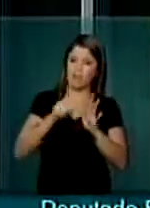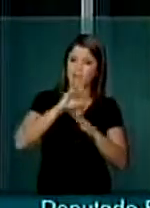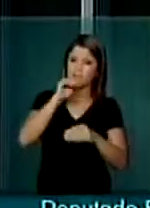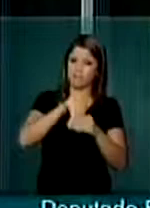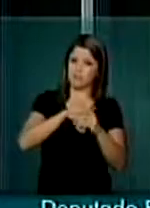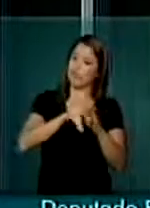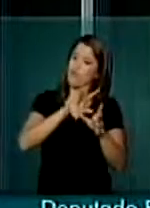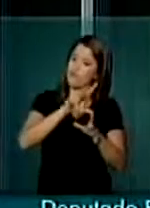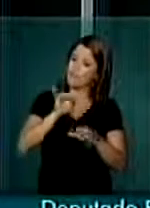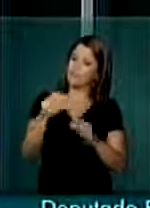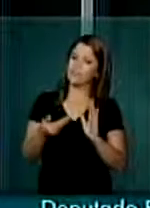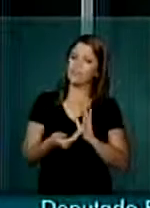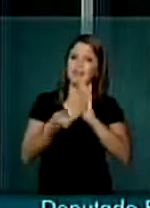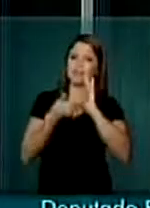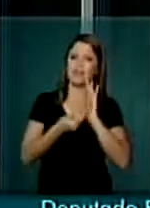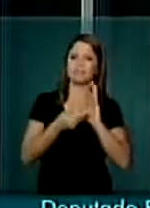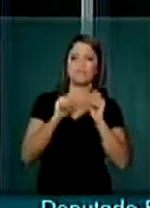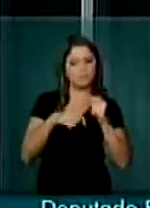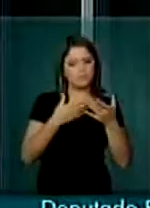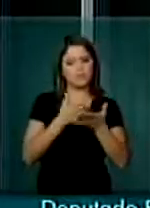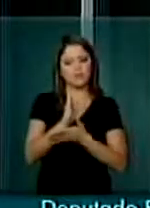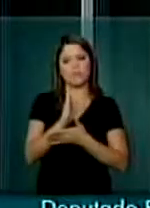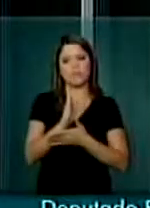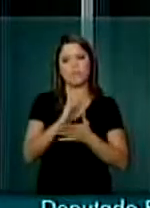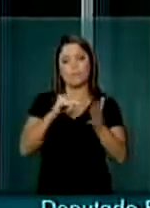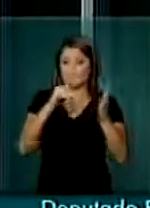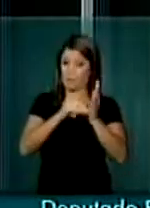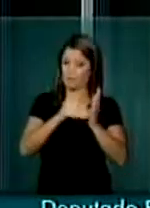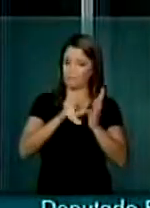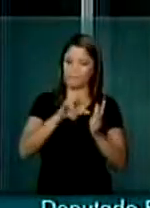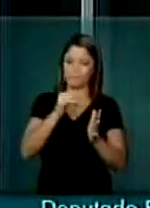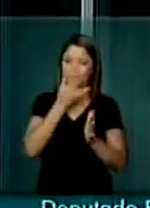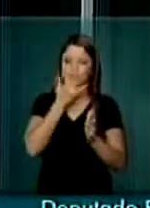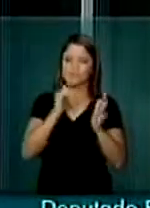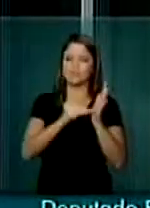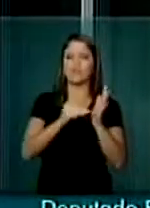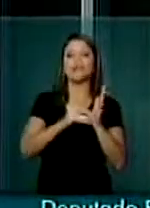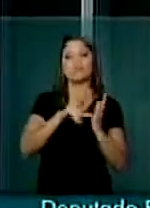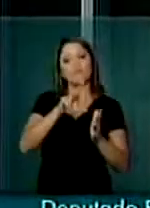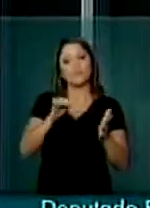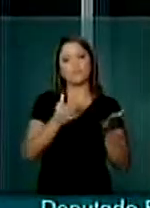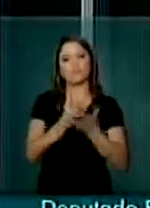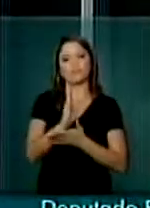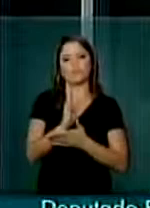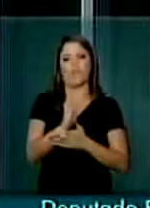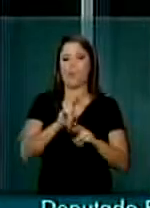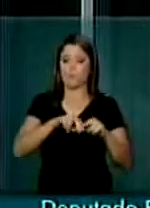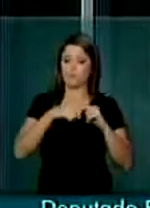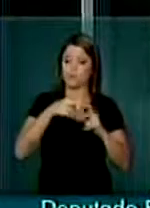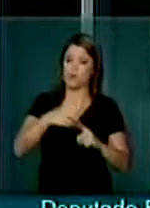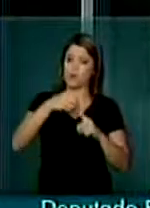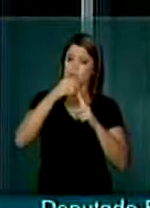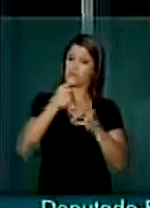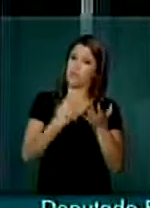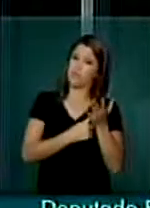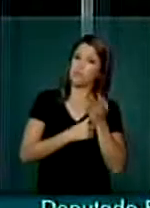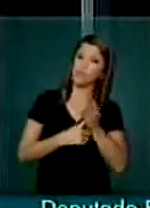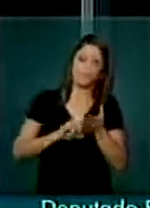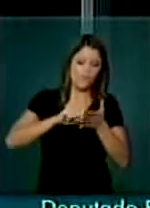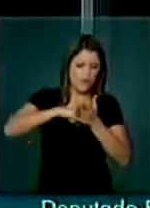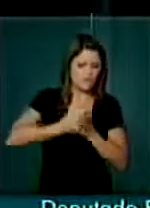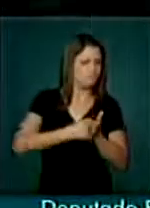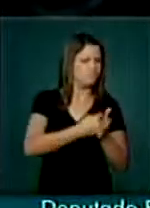vá ao Senado e possa ser aprovado. Os líderes combinaram entre si de que nós entraremos em obstrução cerrada